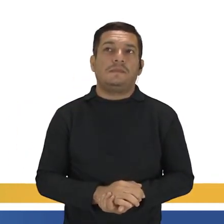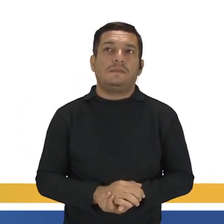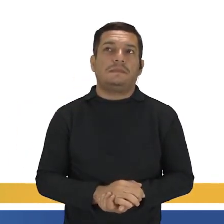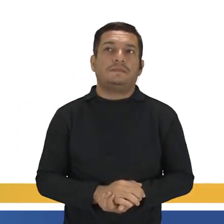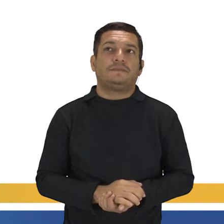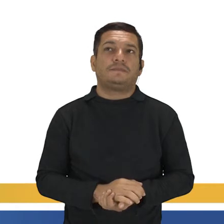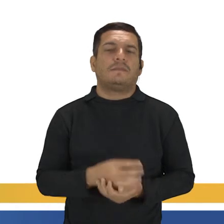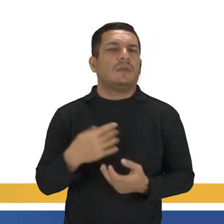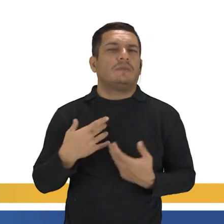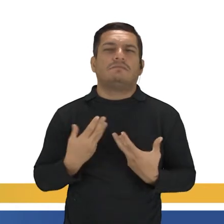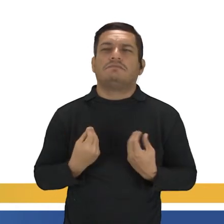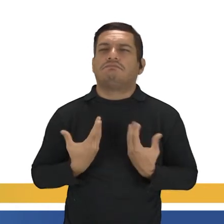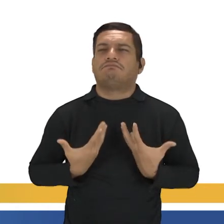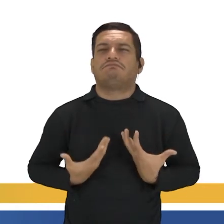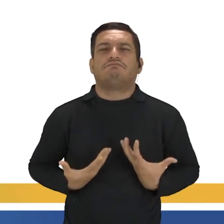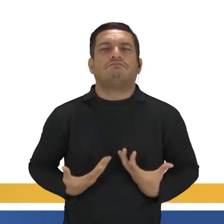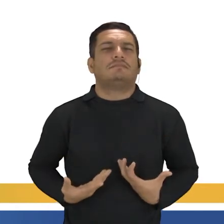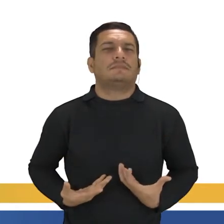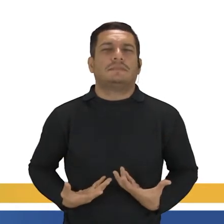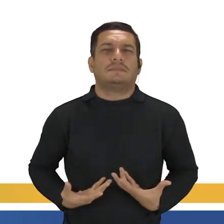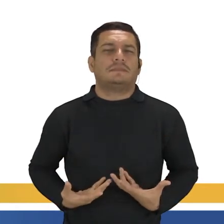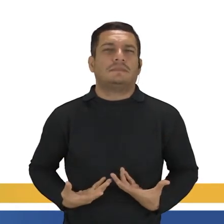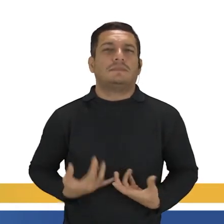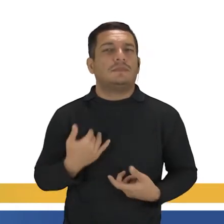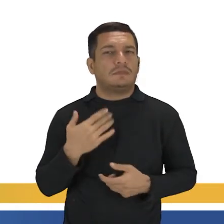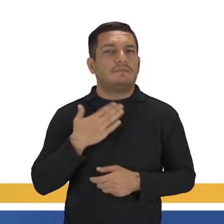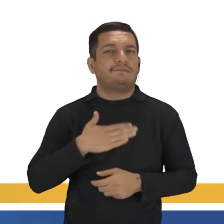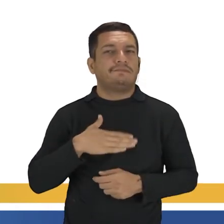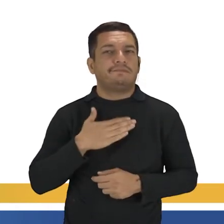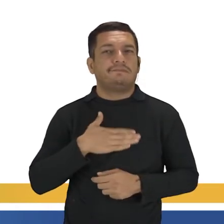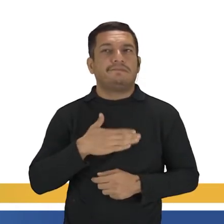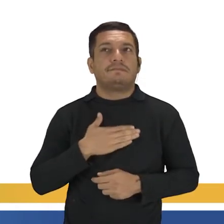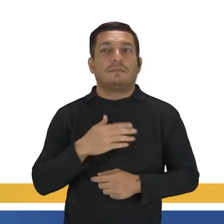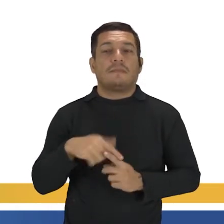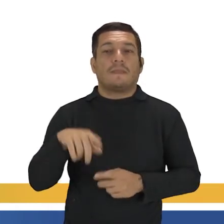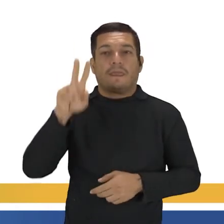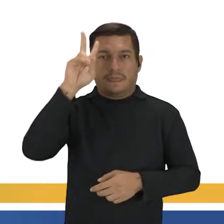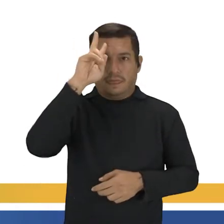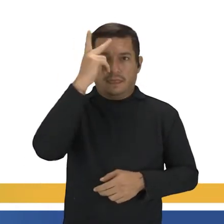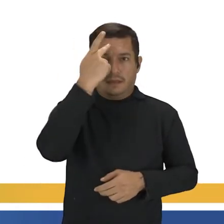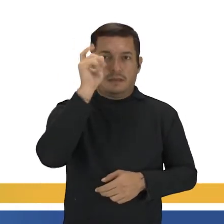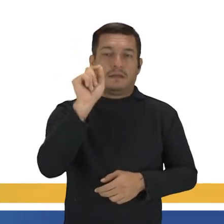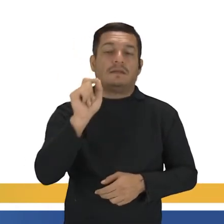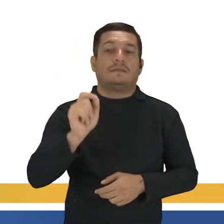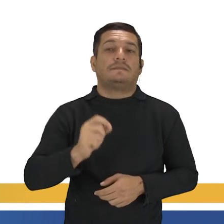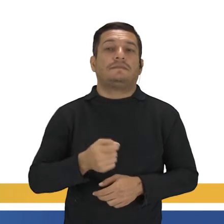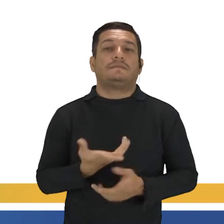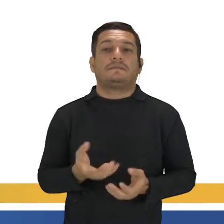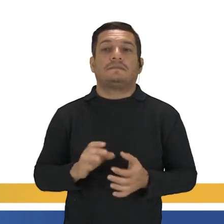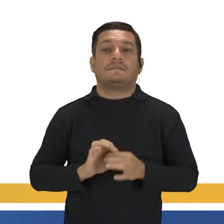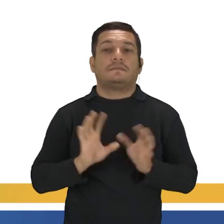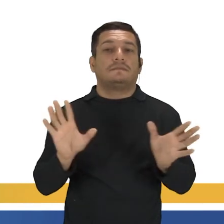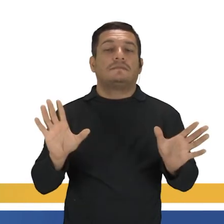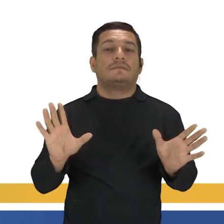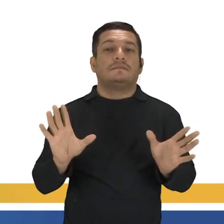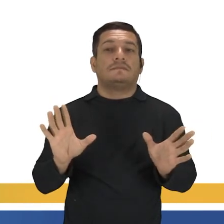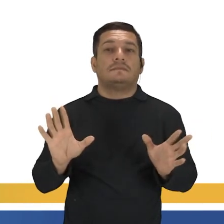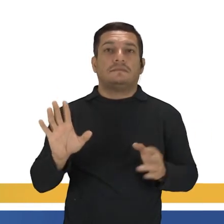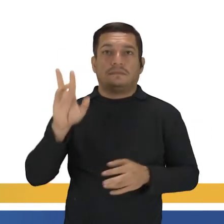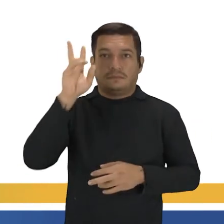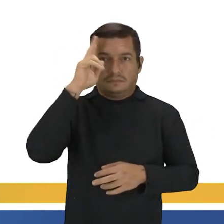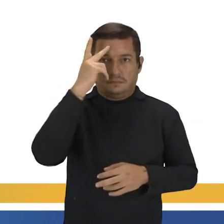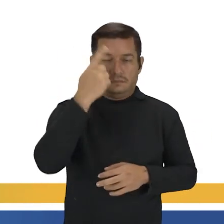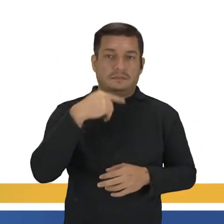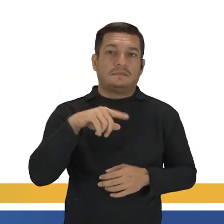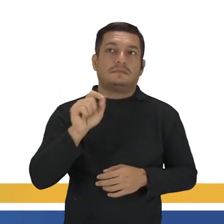Tô muito cansada. Acho que eu vou descansar um pouquinho. Foi uma decisão espontânea. Foi uma decisão que